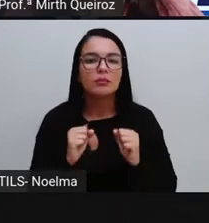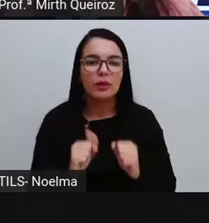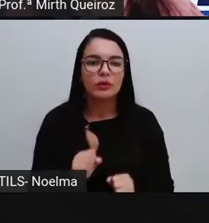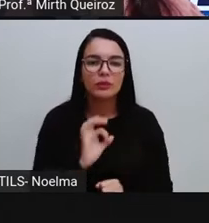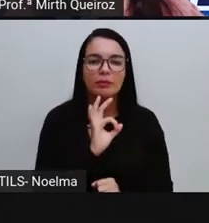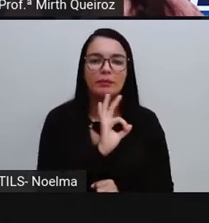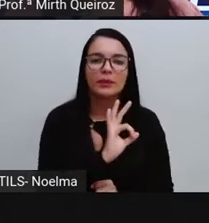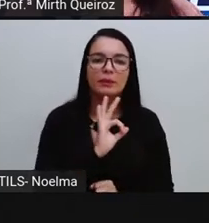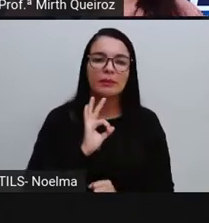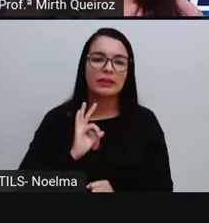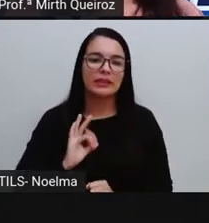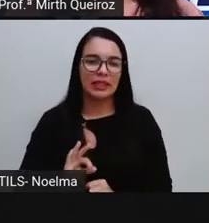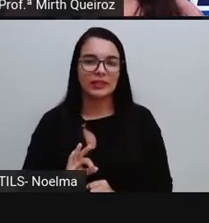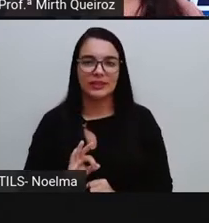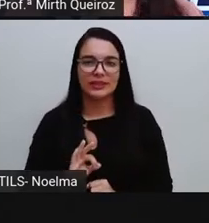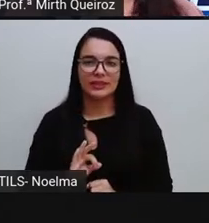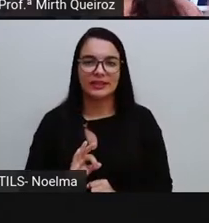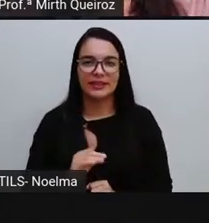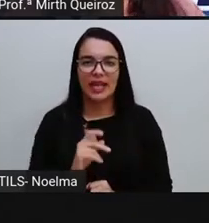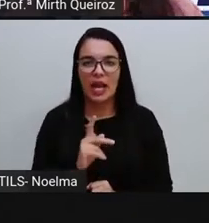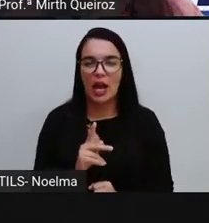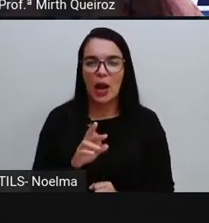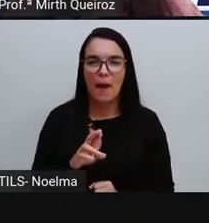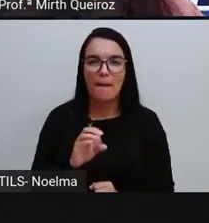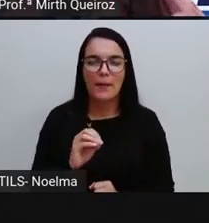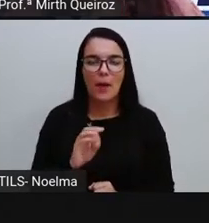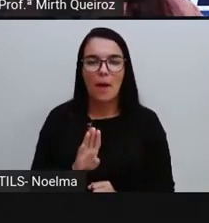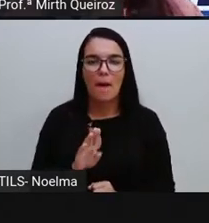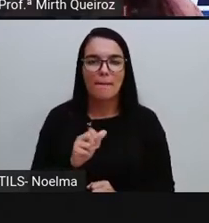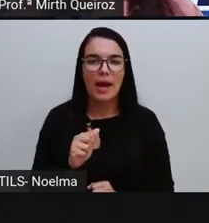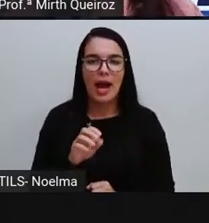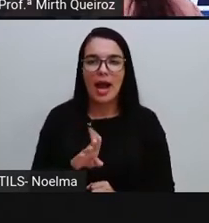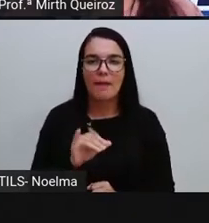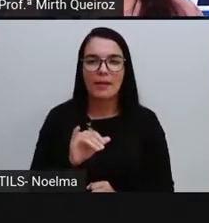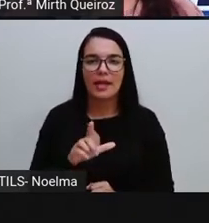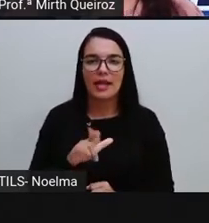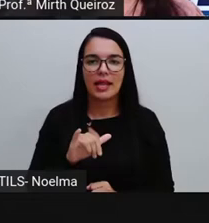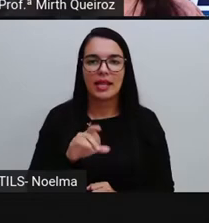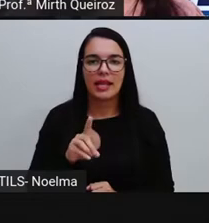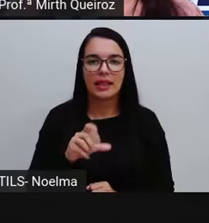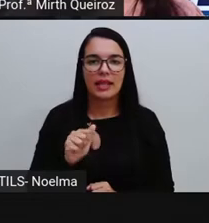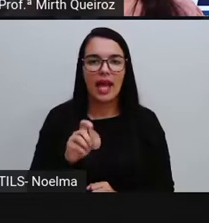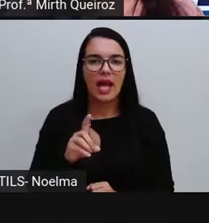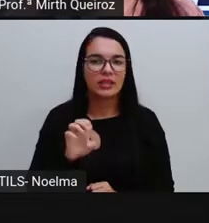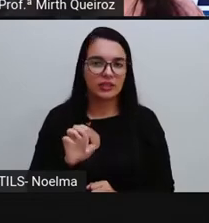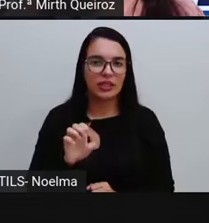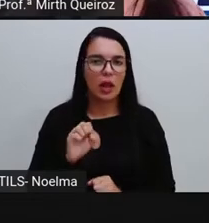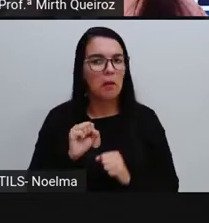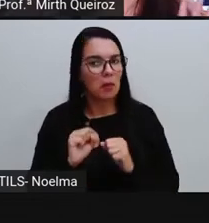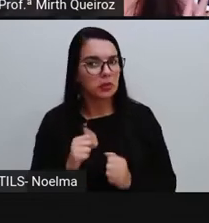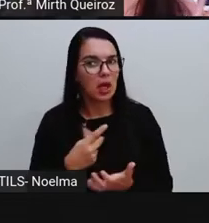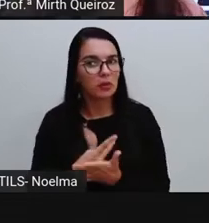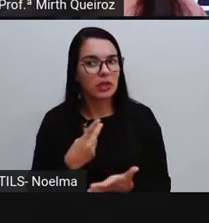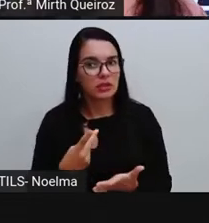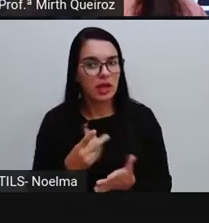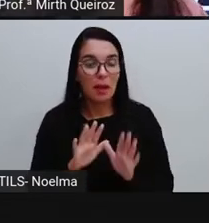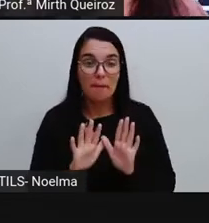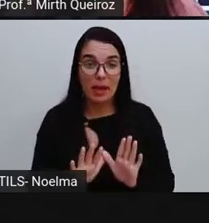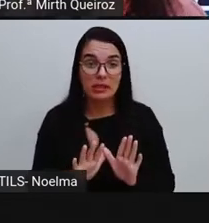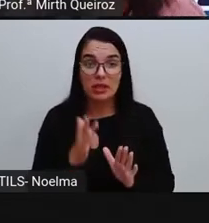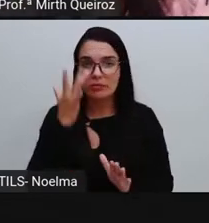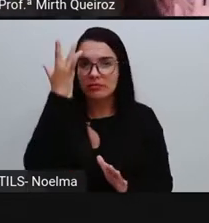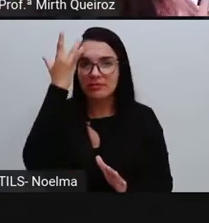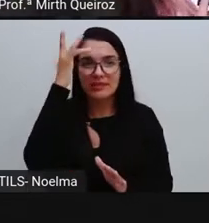implica se certamente ocorrerá. Ou seja, quando a gente fala sobre vai sair cara,